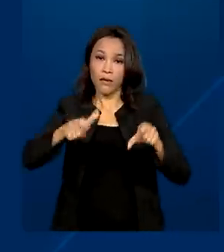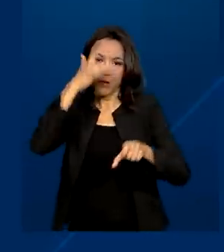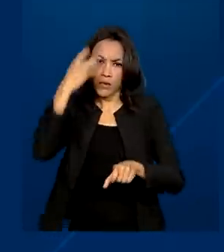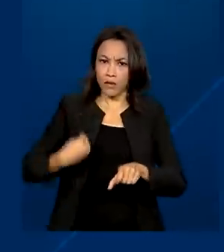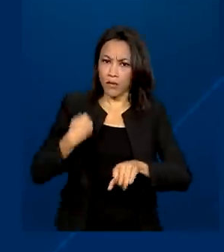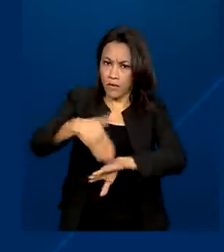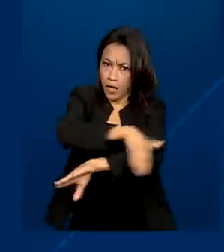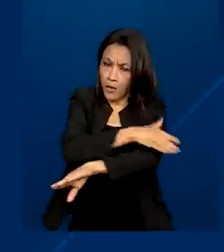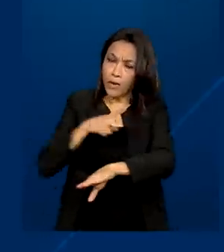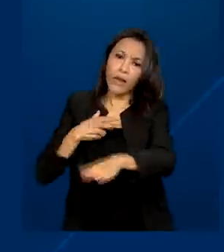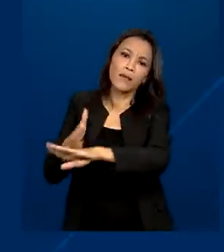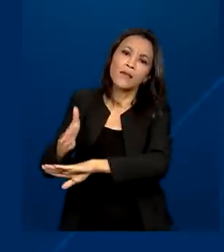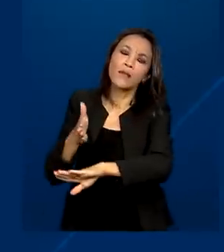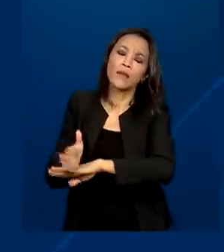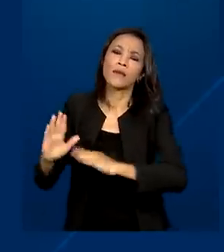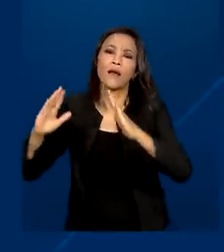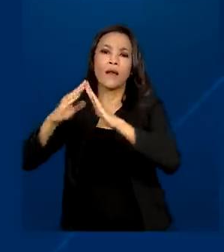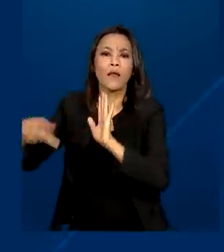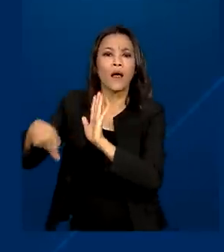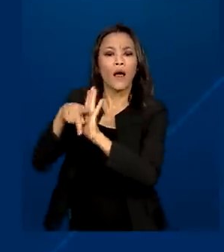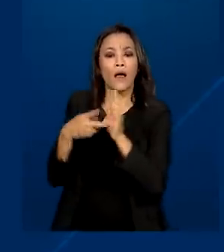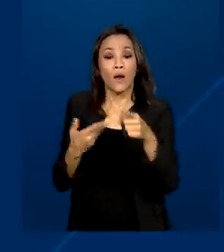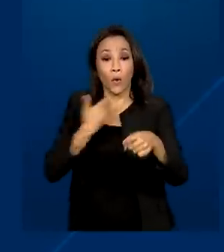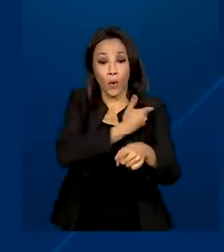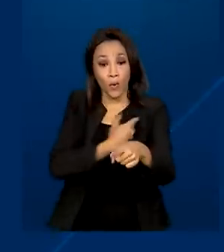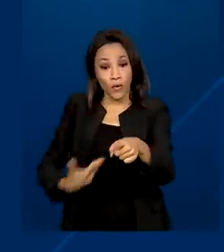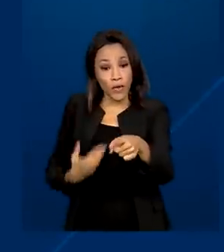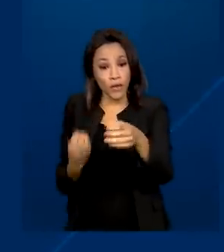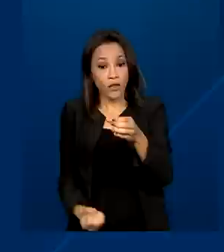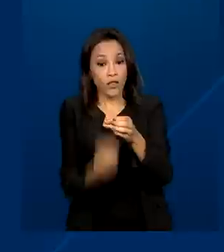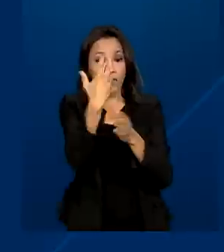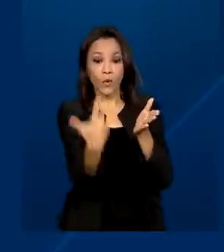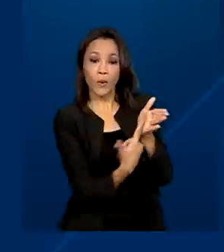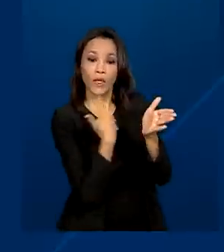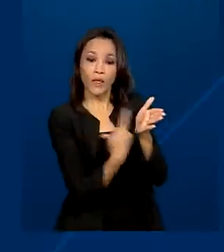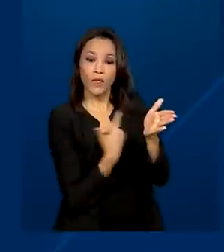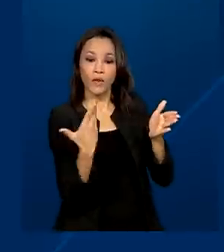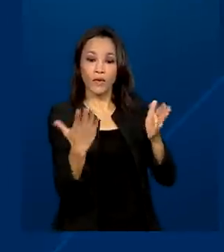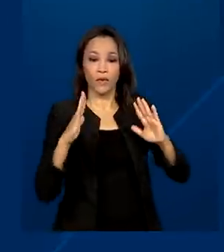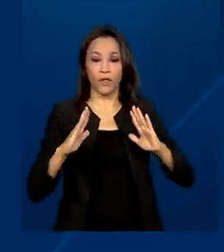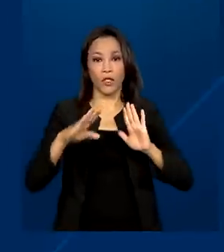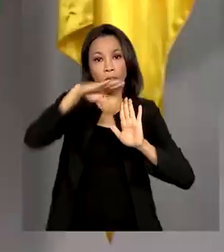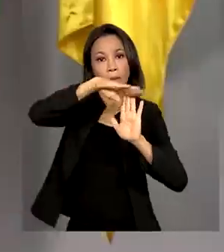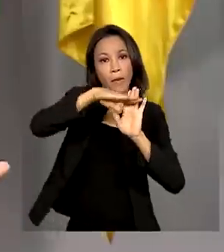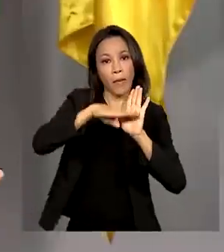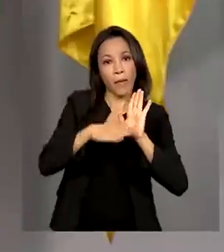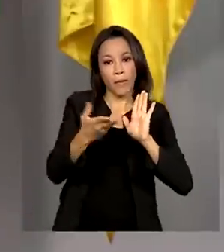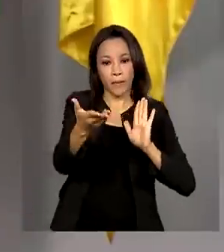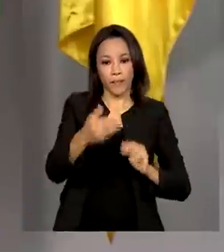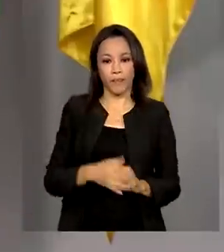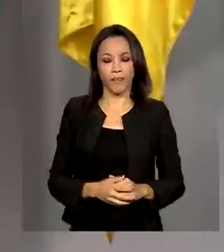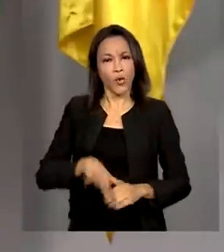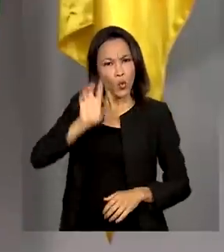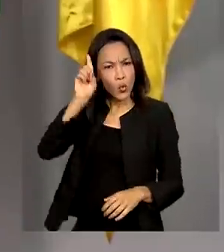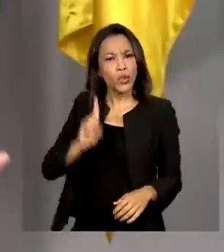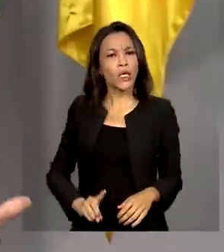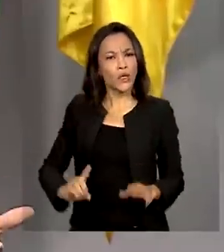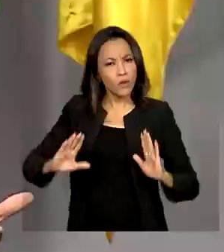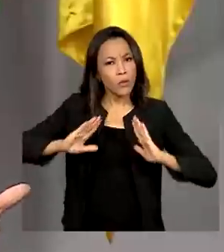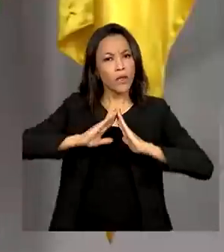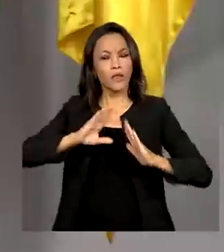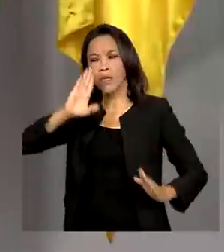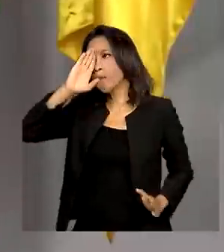de rua à moradia, o governo lançou o Guia Brasileiro de Moradia Primeiro. O direito à moradia é o direito